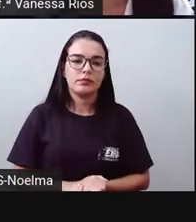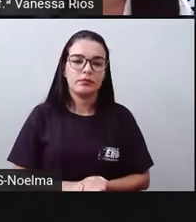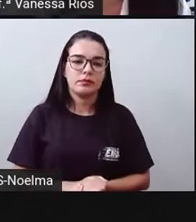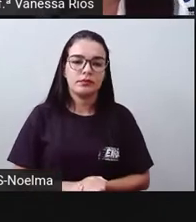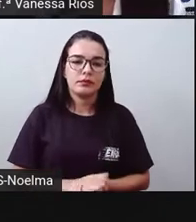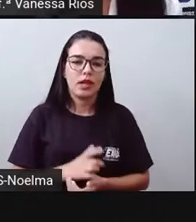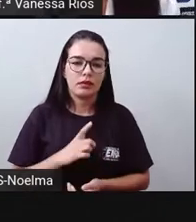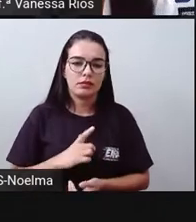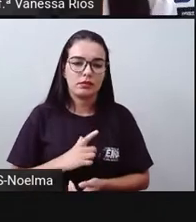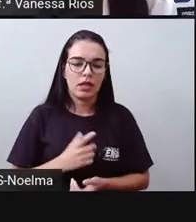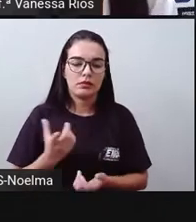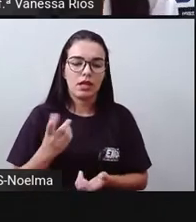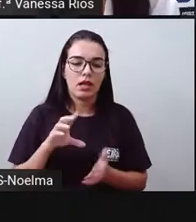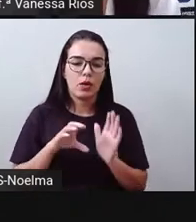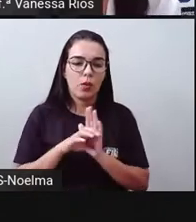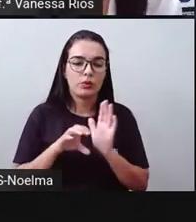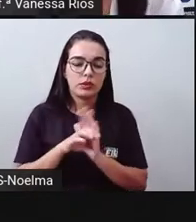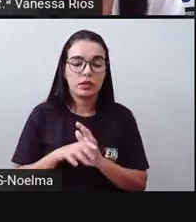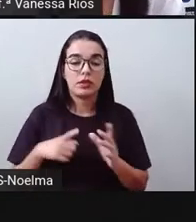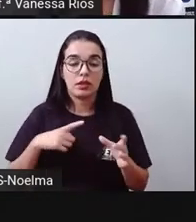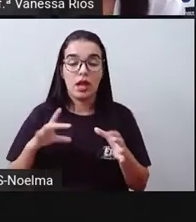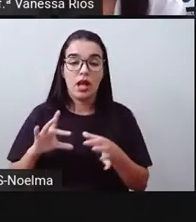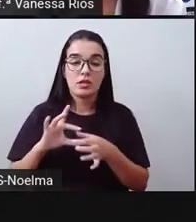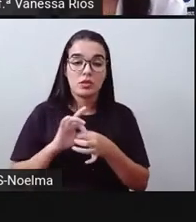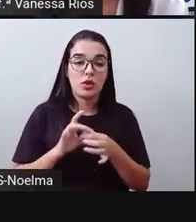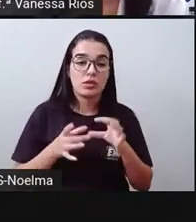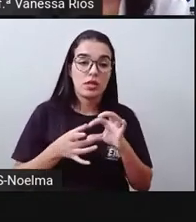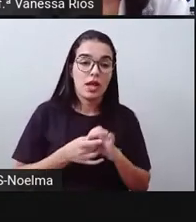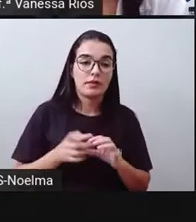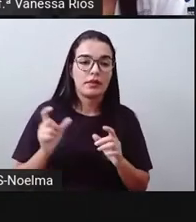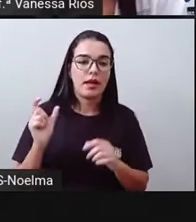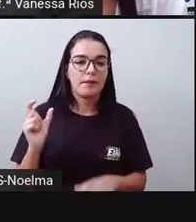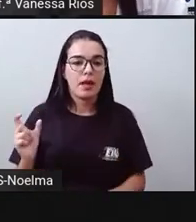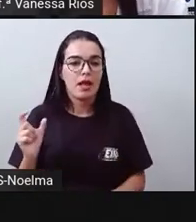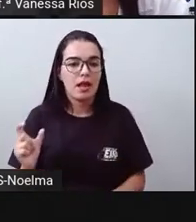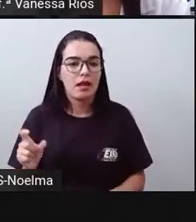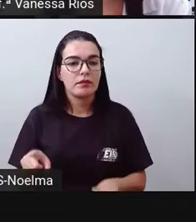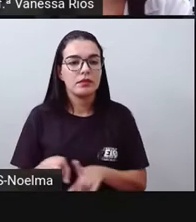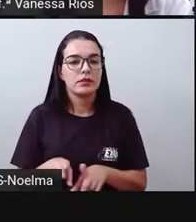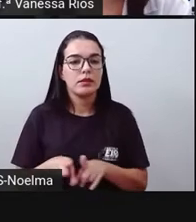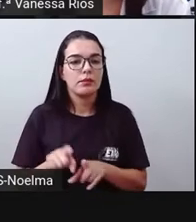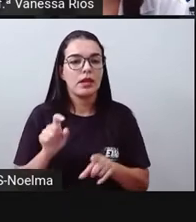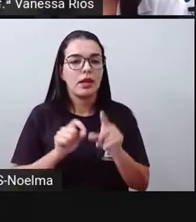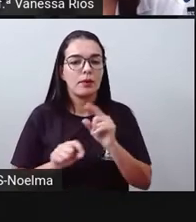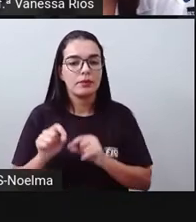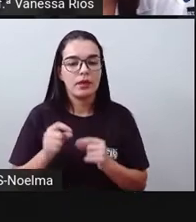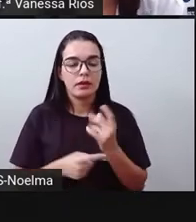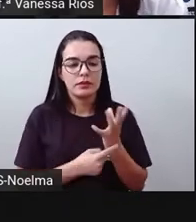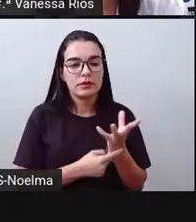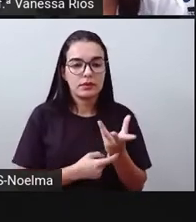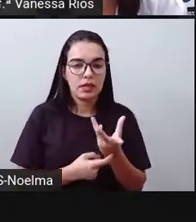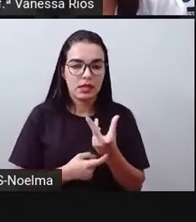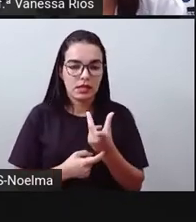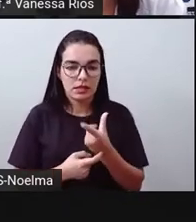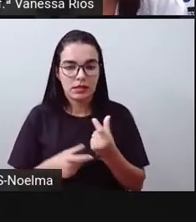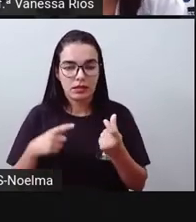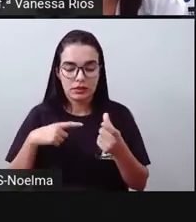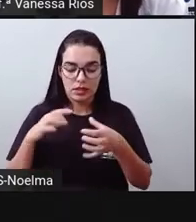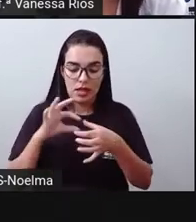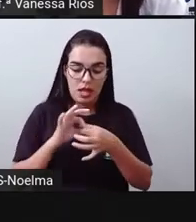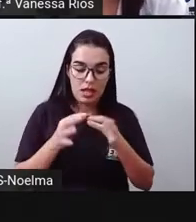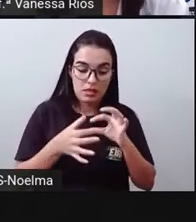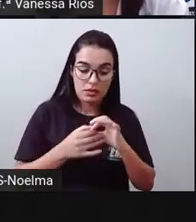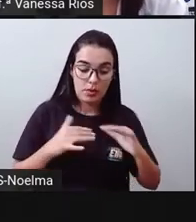Então, existem aí conceitos associados a esta palavra e faz a gente observar que a arte está relacionada a